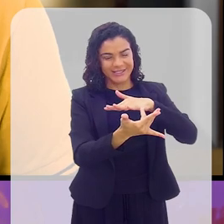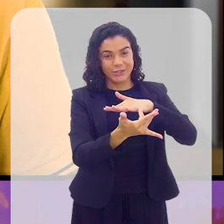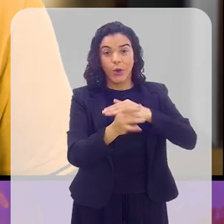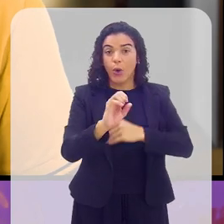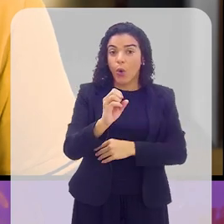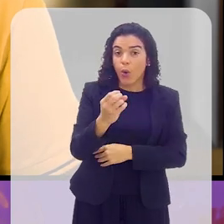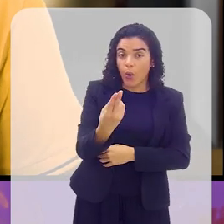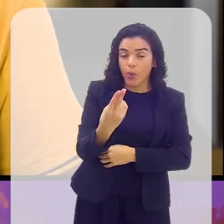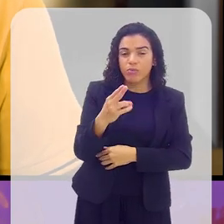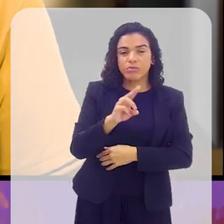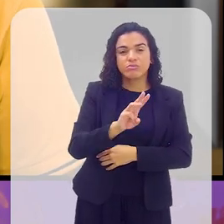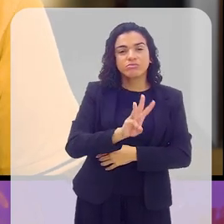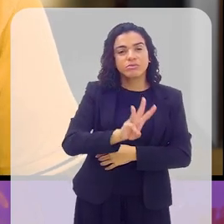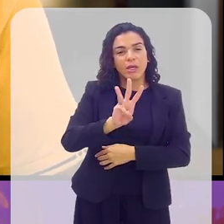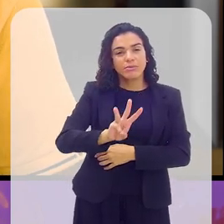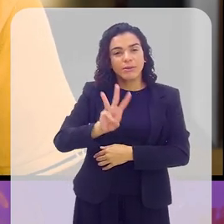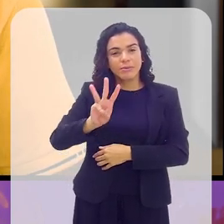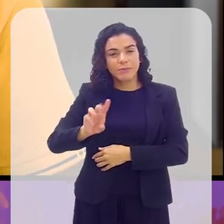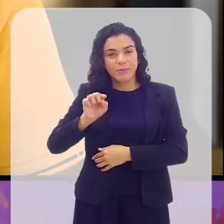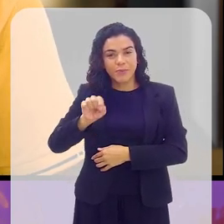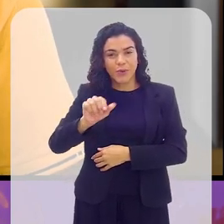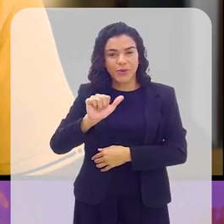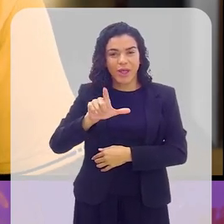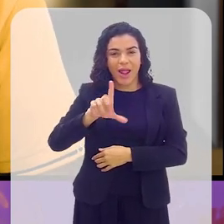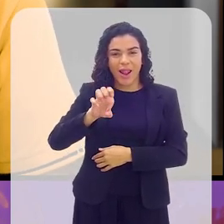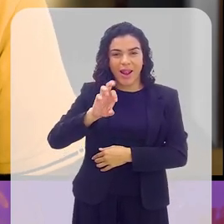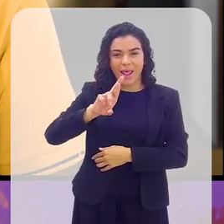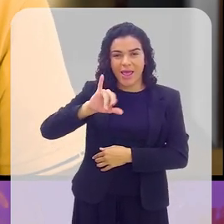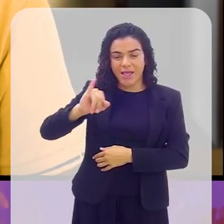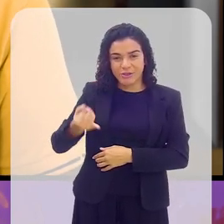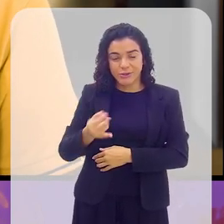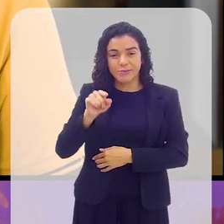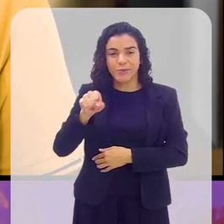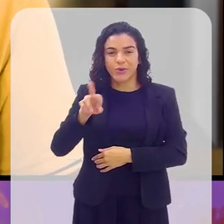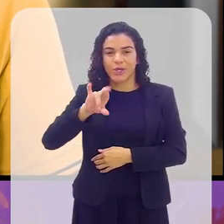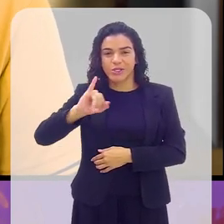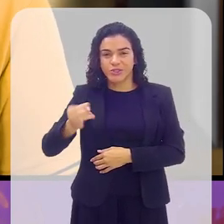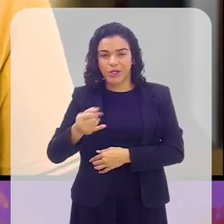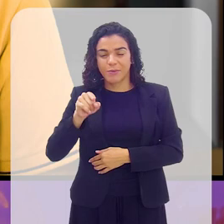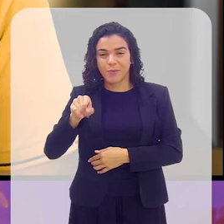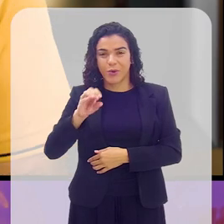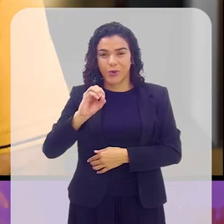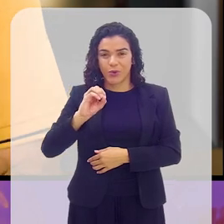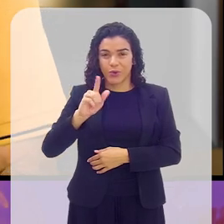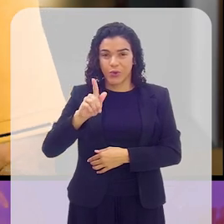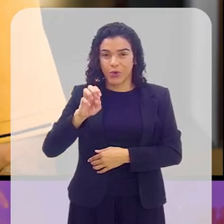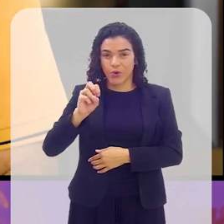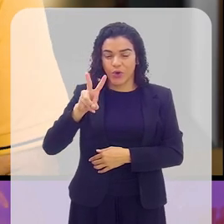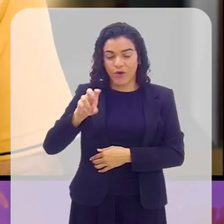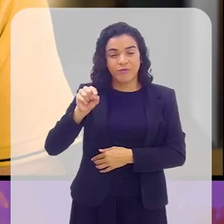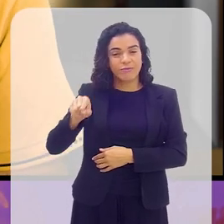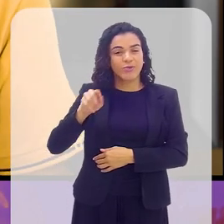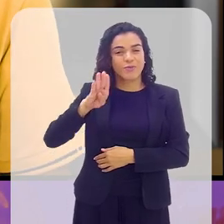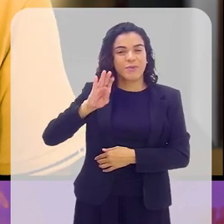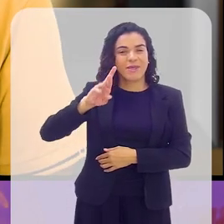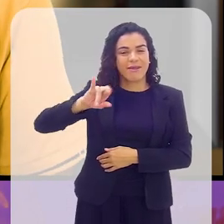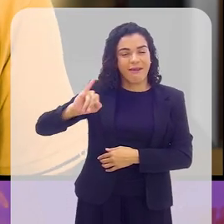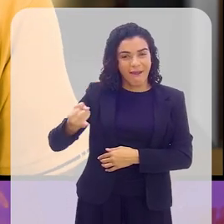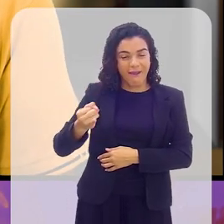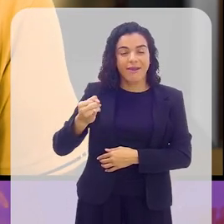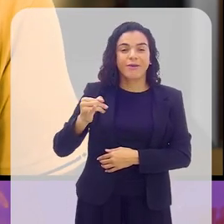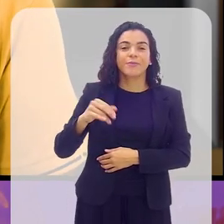tudo também pelas redes sociais ou no www.alerge.rj